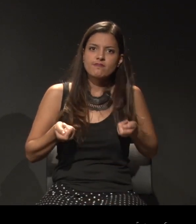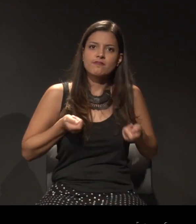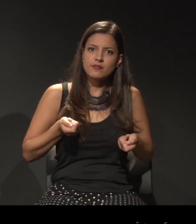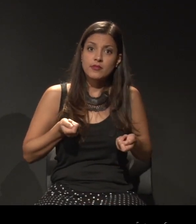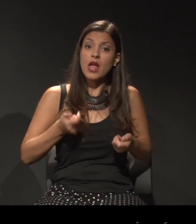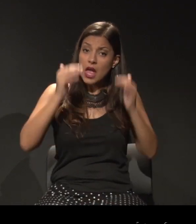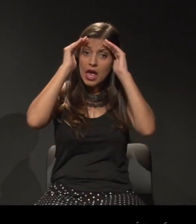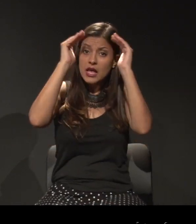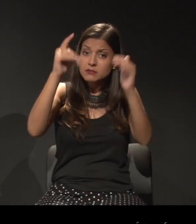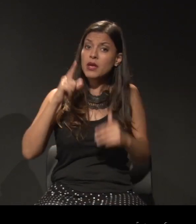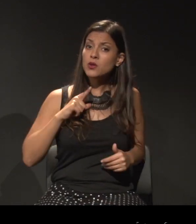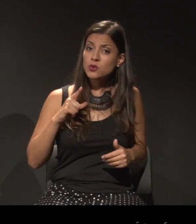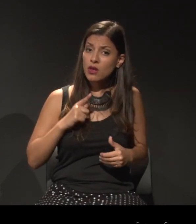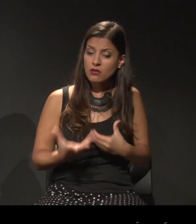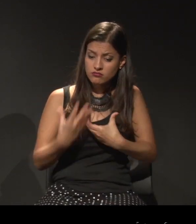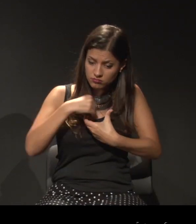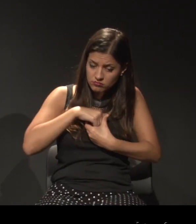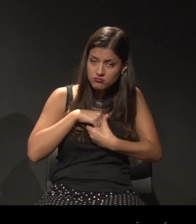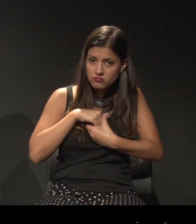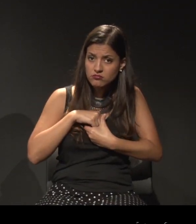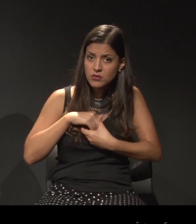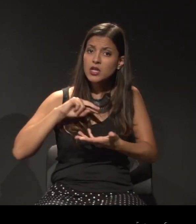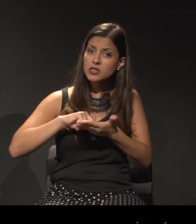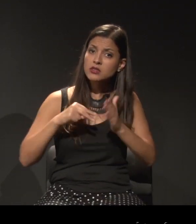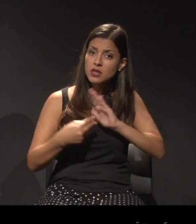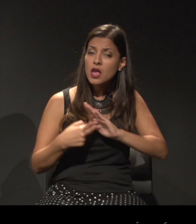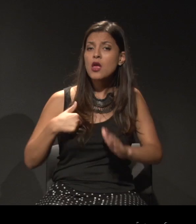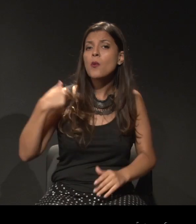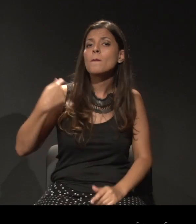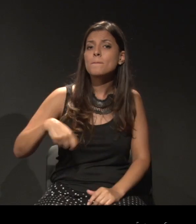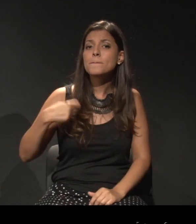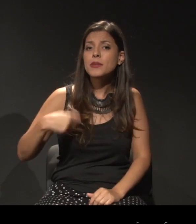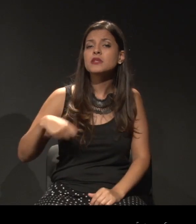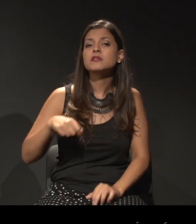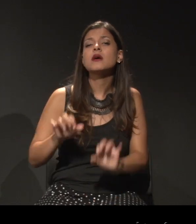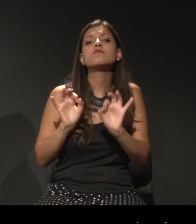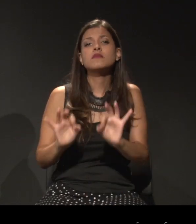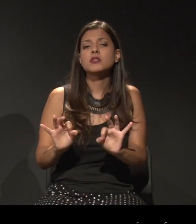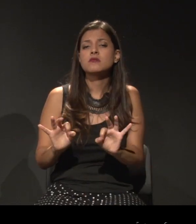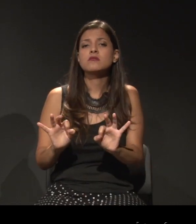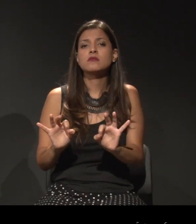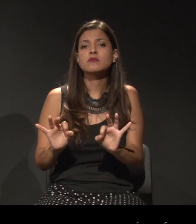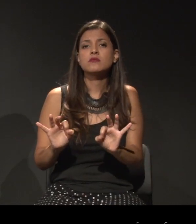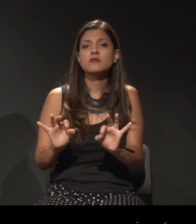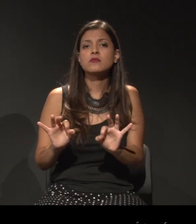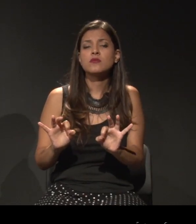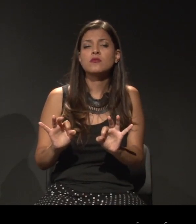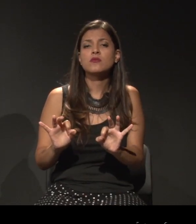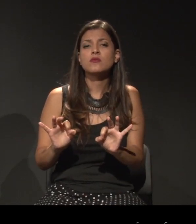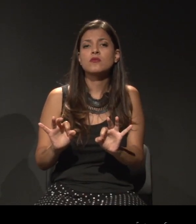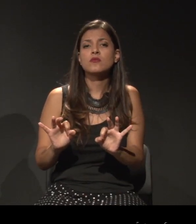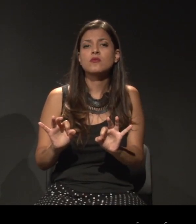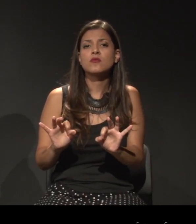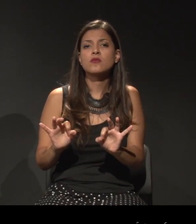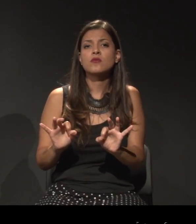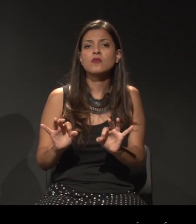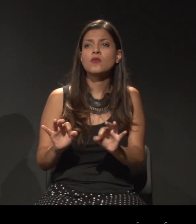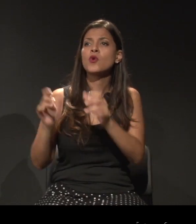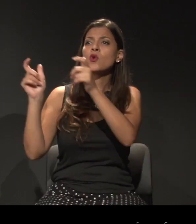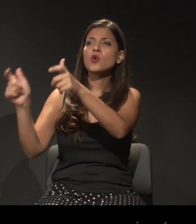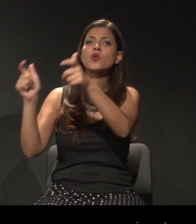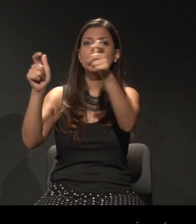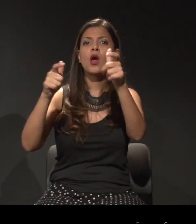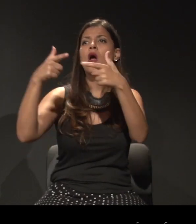exercito o respeito, por exemplo, eu vou precisar necessariamente enxergar os lugares